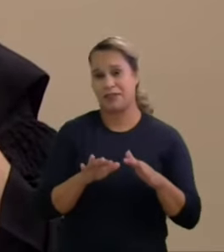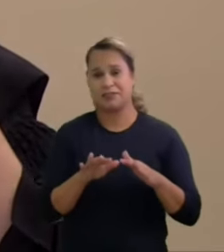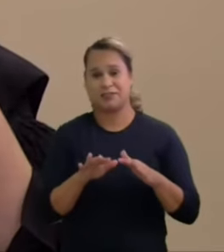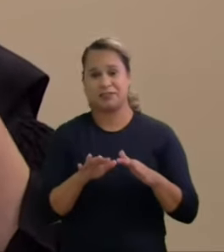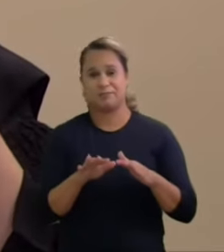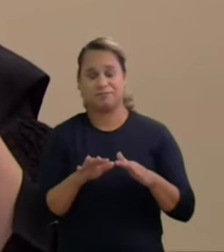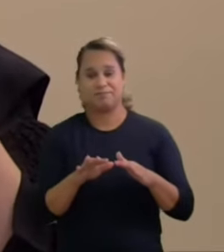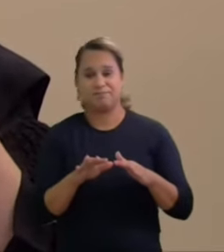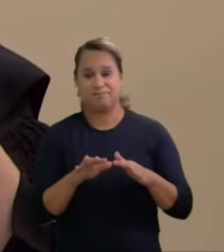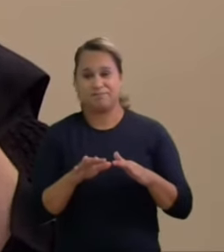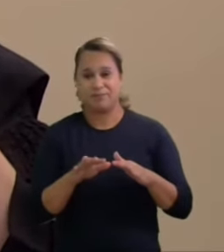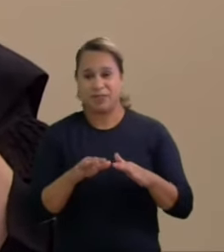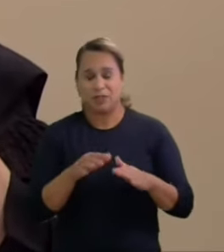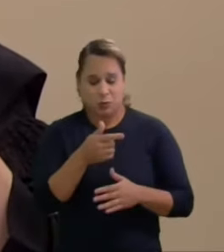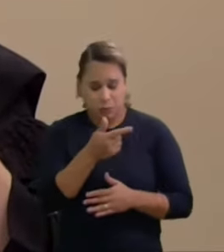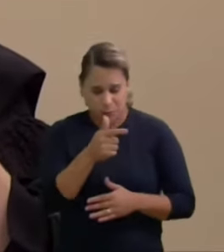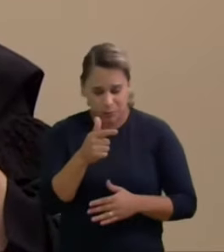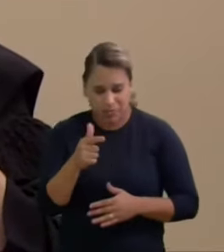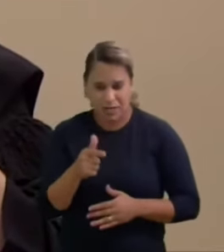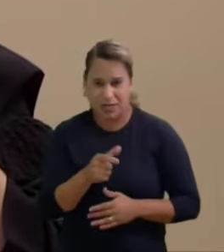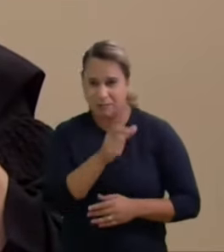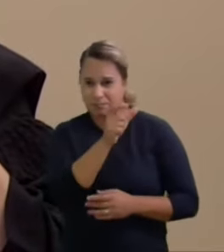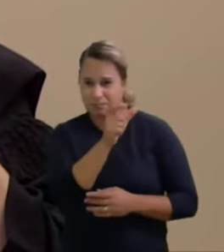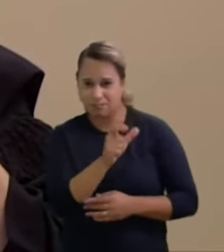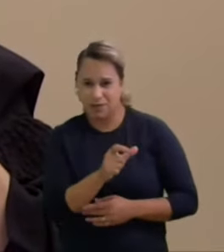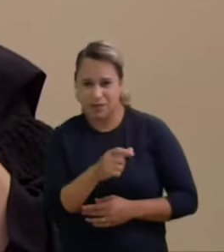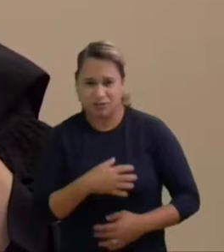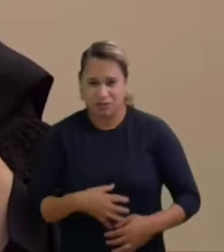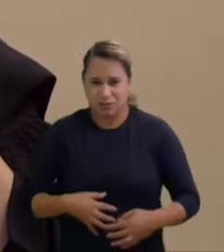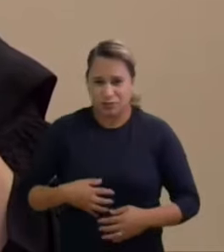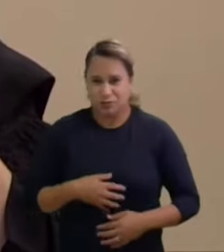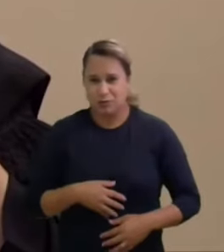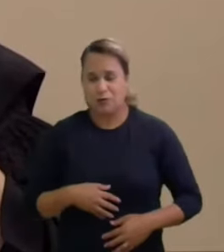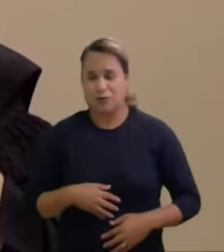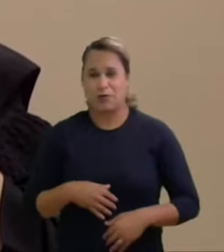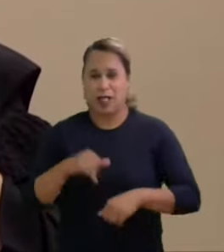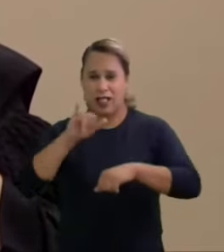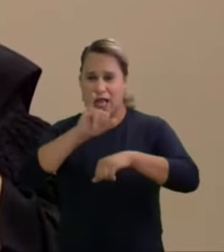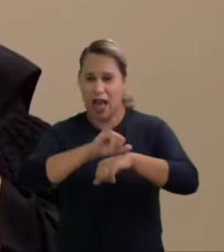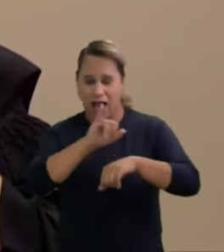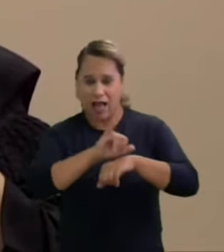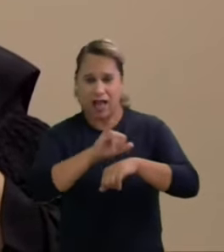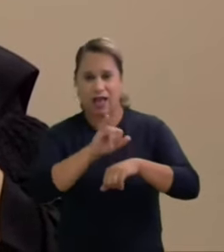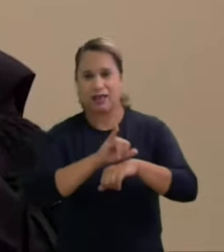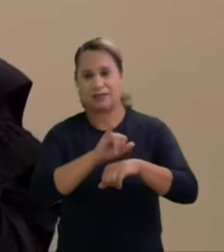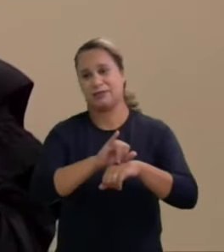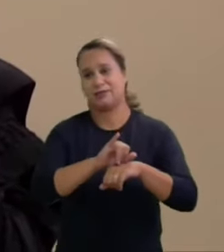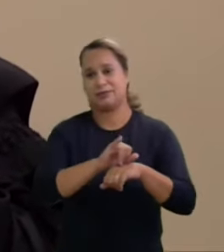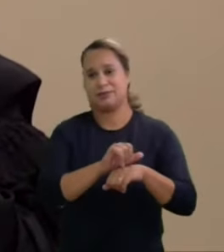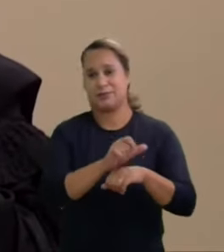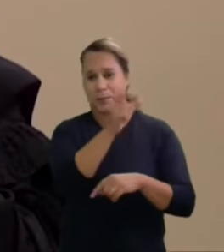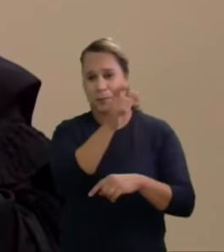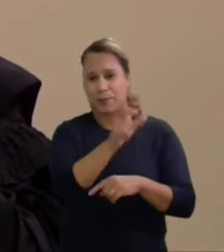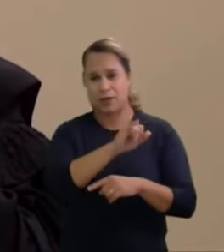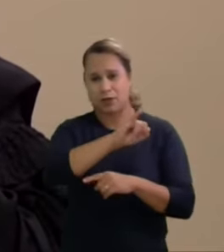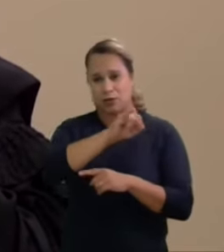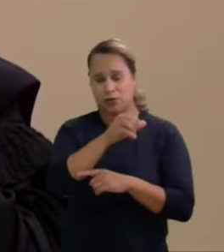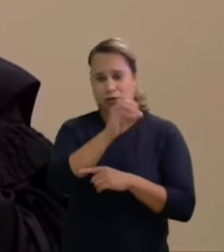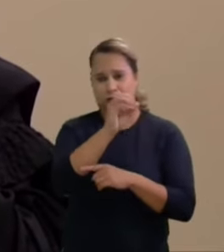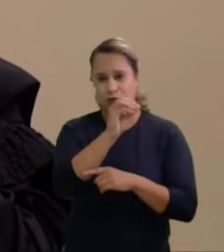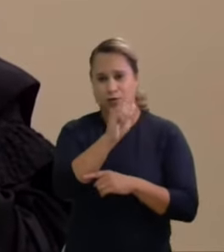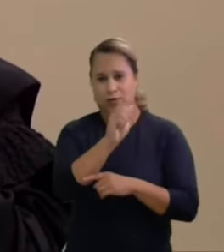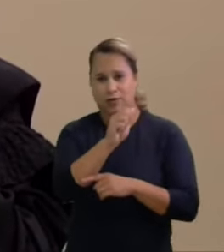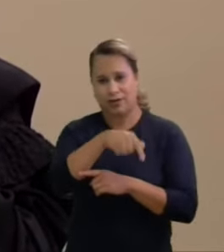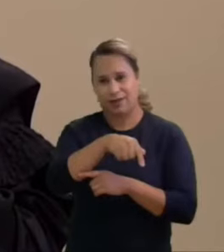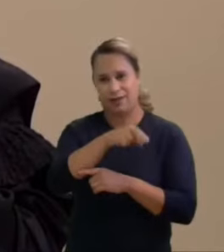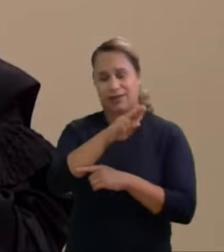França disseram que para entrar na política precisa de estômago de aço e Joaquim Barbosa não tinha as cogitações